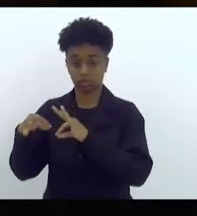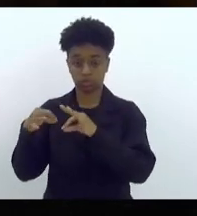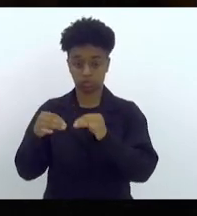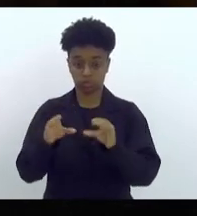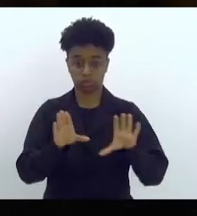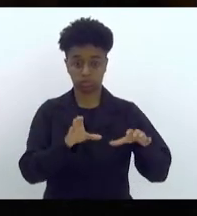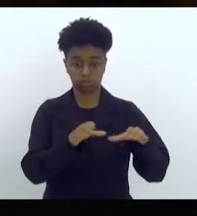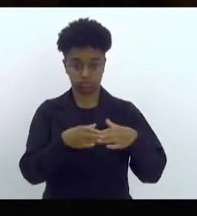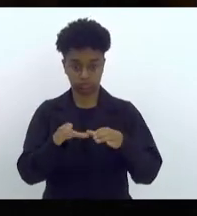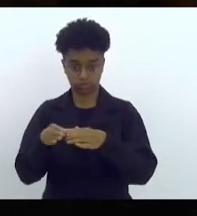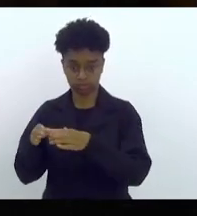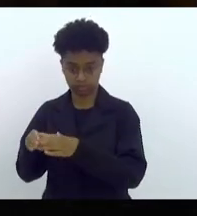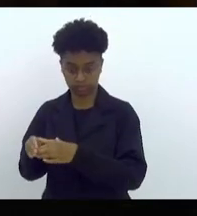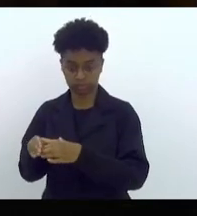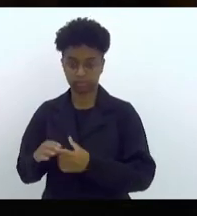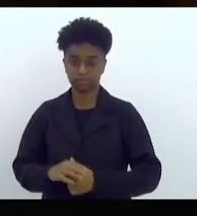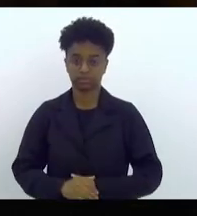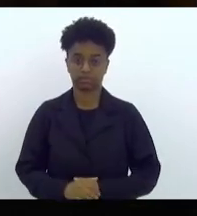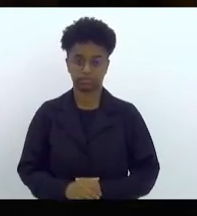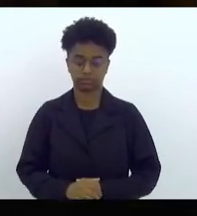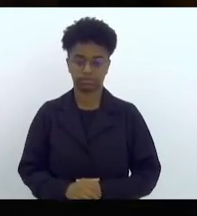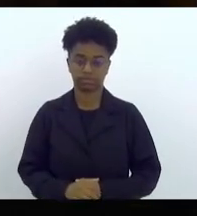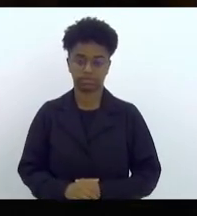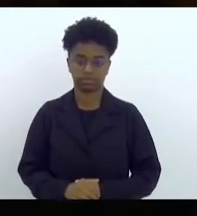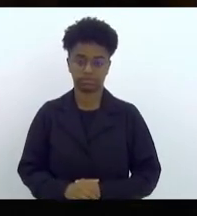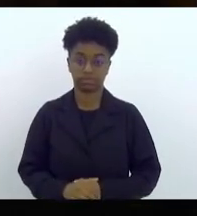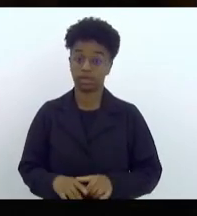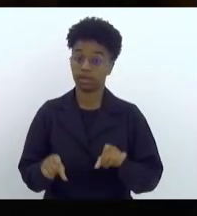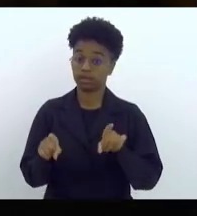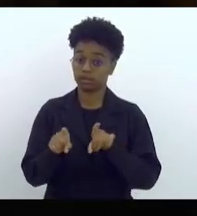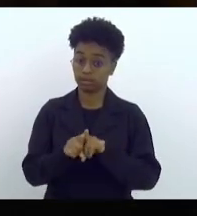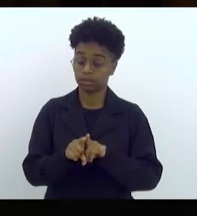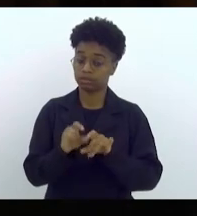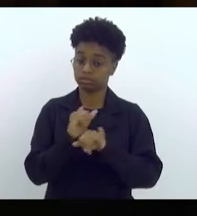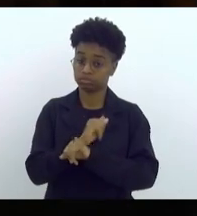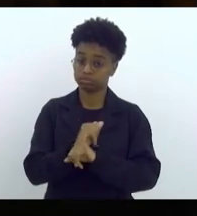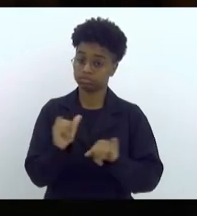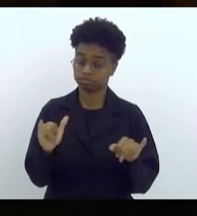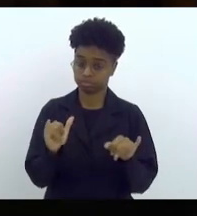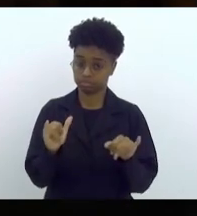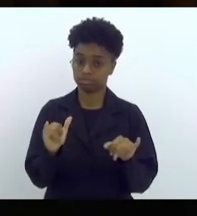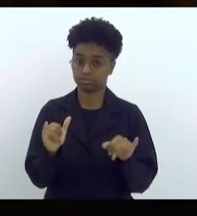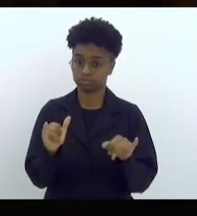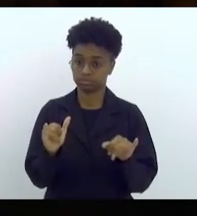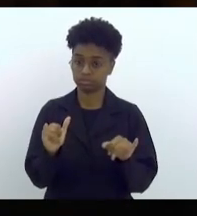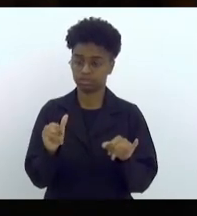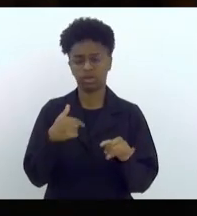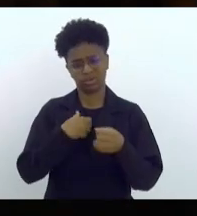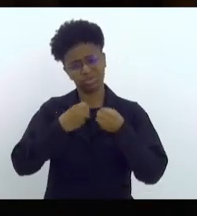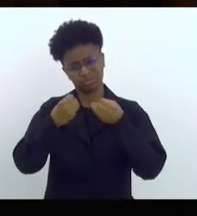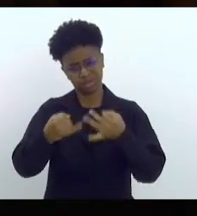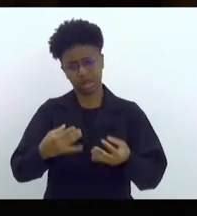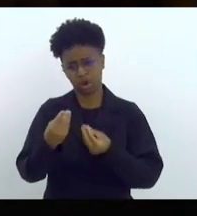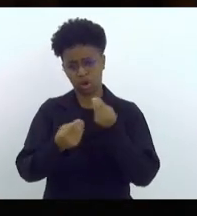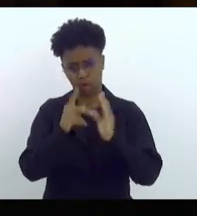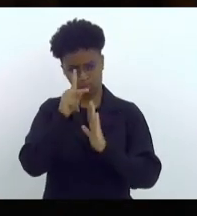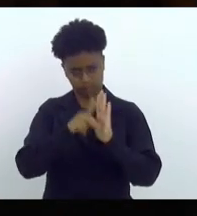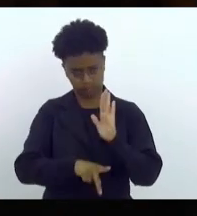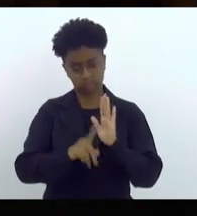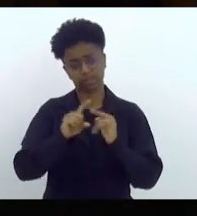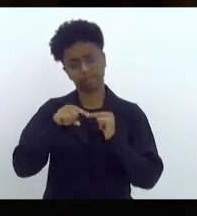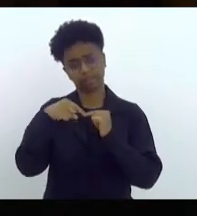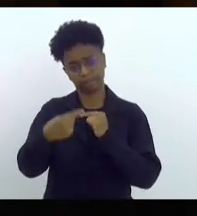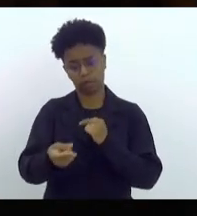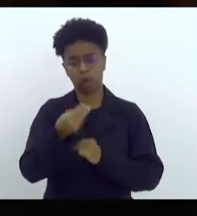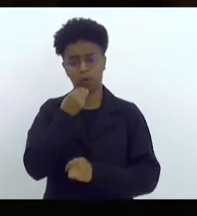e dizer naturalmente que, explicar um pouco esse projeto e depois,